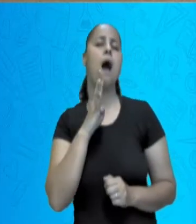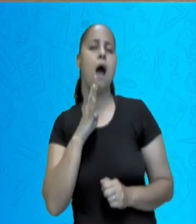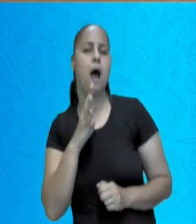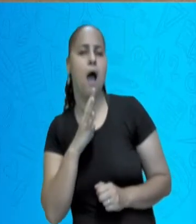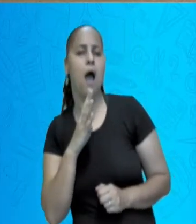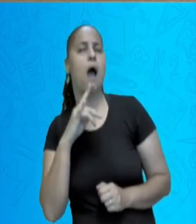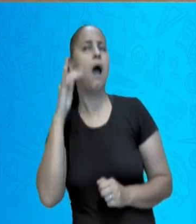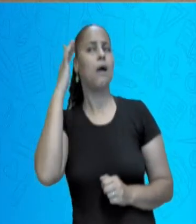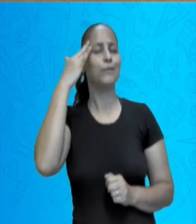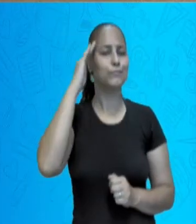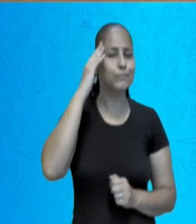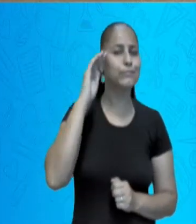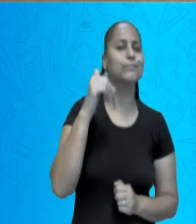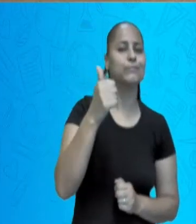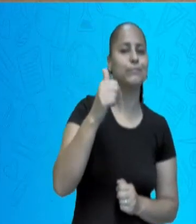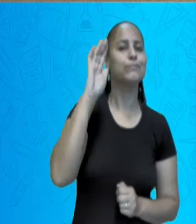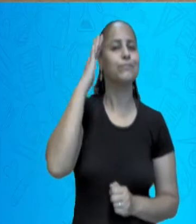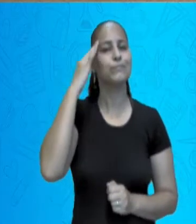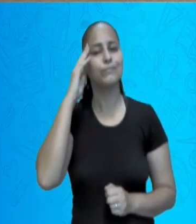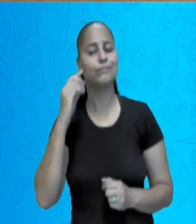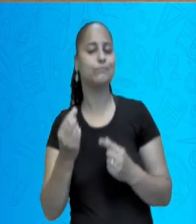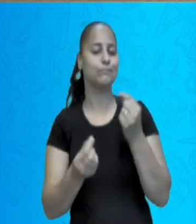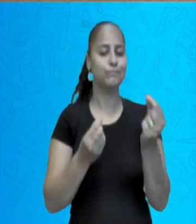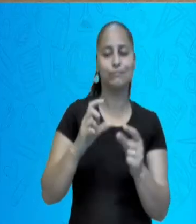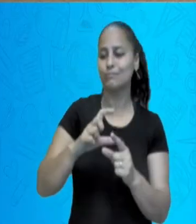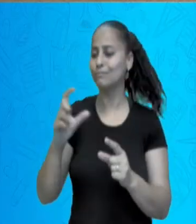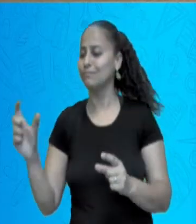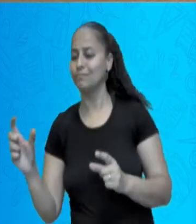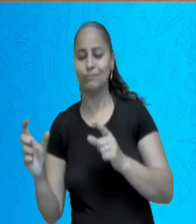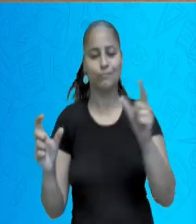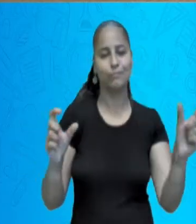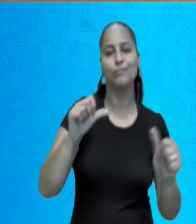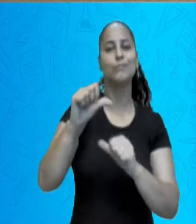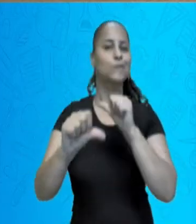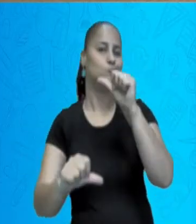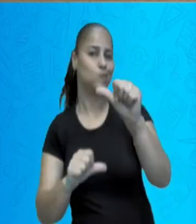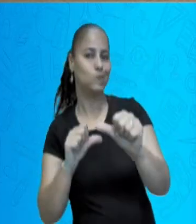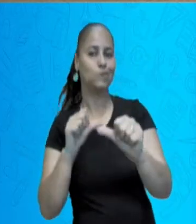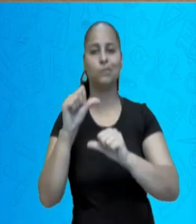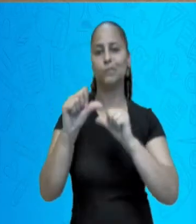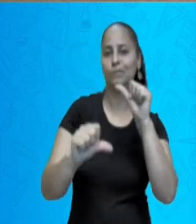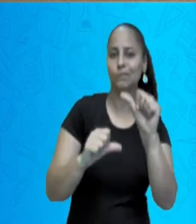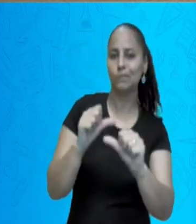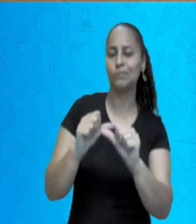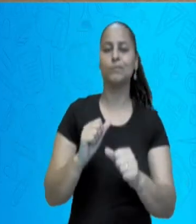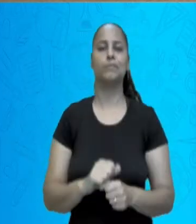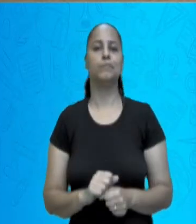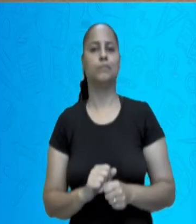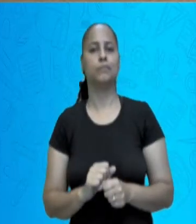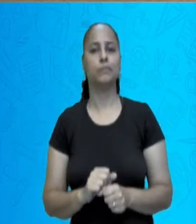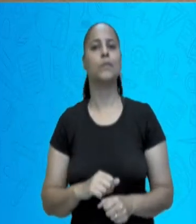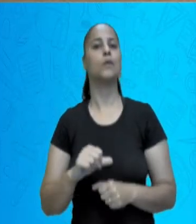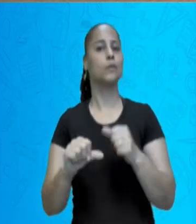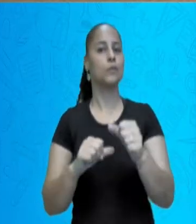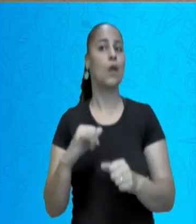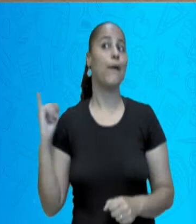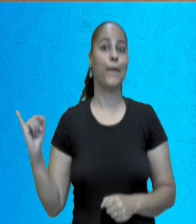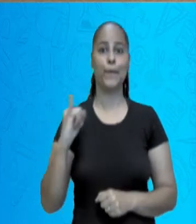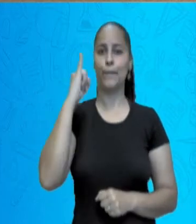tem a certeza do que era e de como era. Então, a fotografia, ele realmente é um dos mais